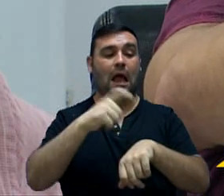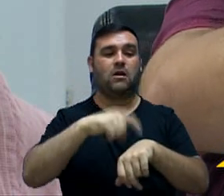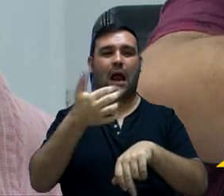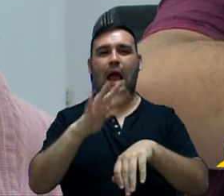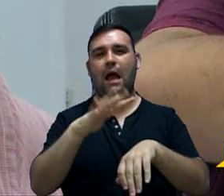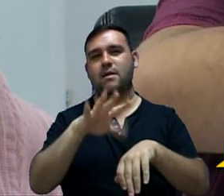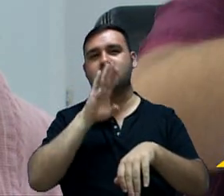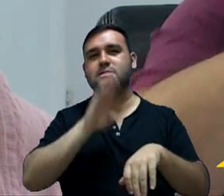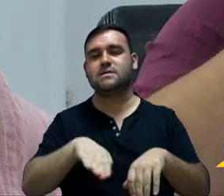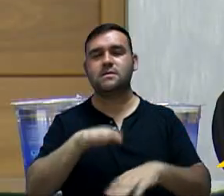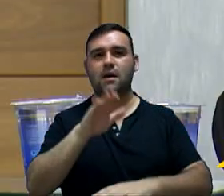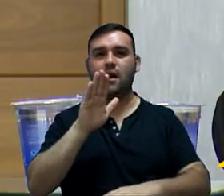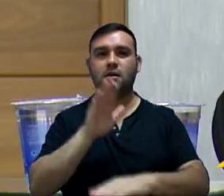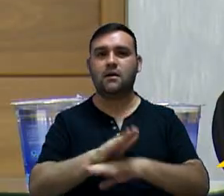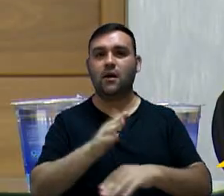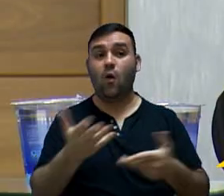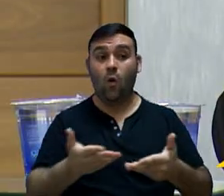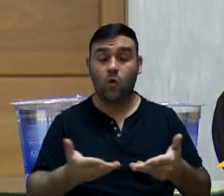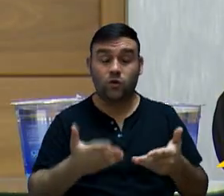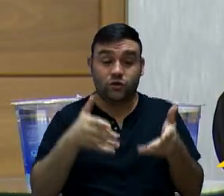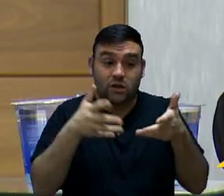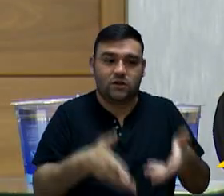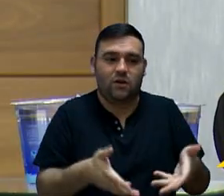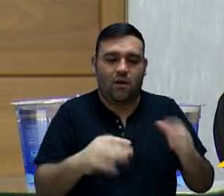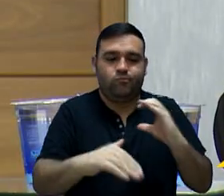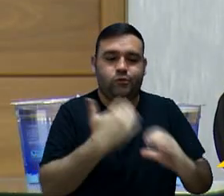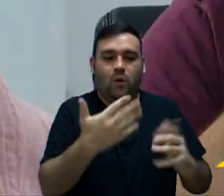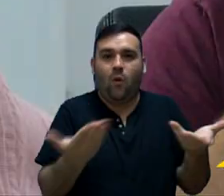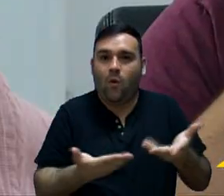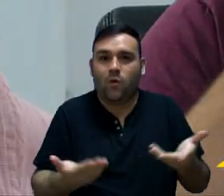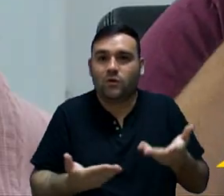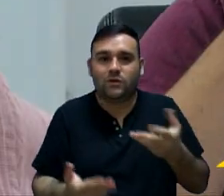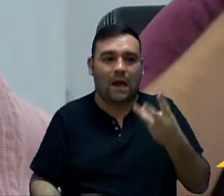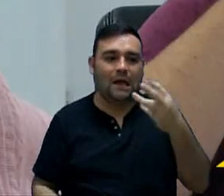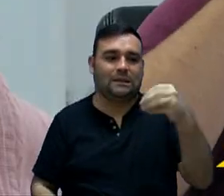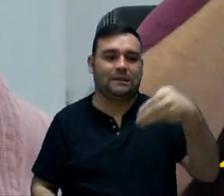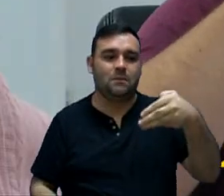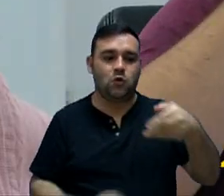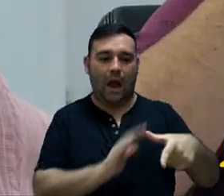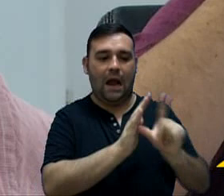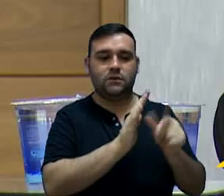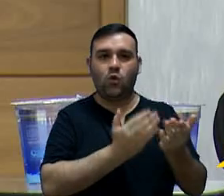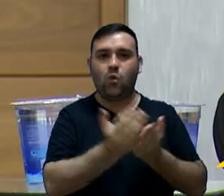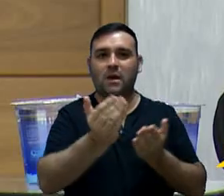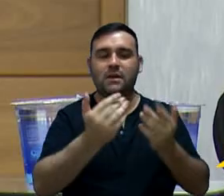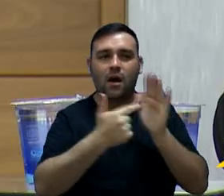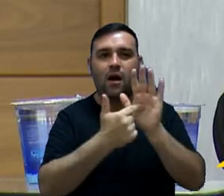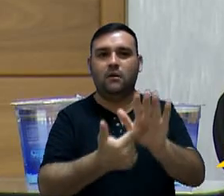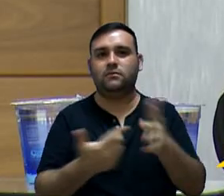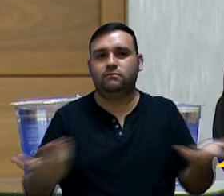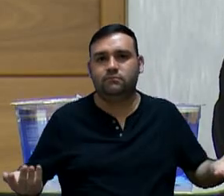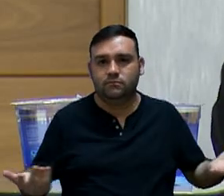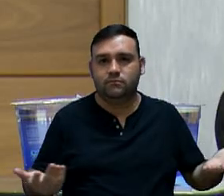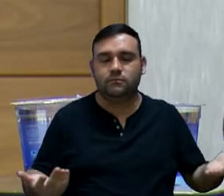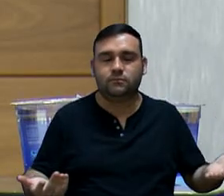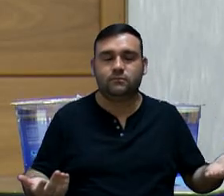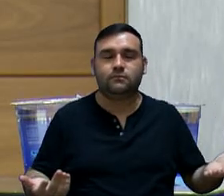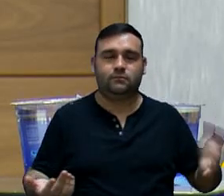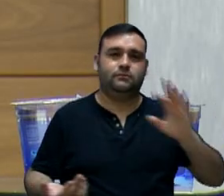mais ou menos, não é? Não, chegou hoje para a gente. Chegou hoje para a gente. hoje, 30 minutos antes aqui da apresentação. Chegou hoje para a gente. Mas